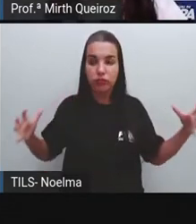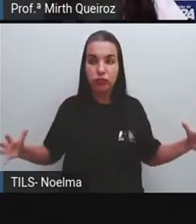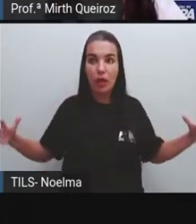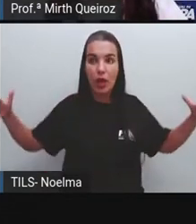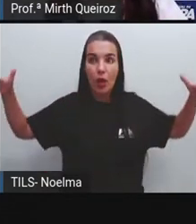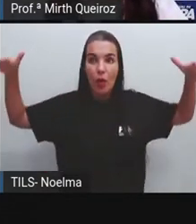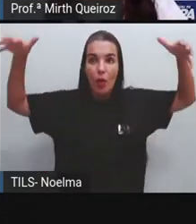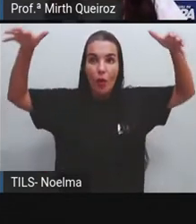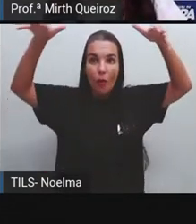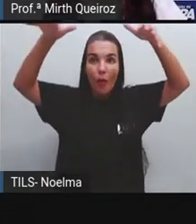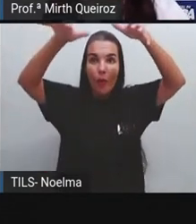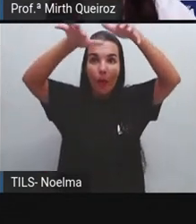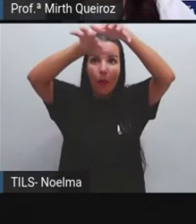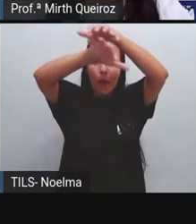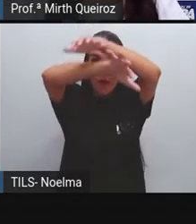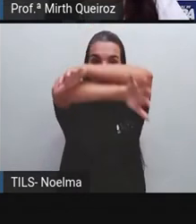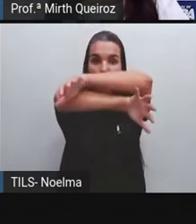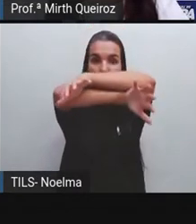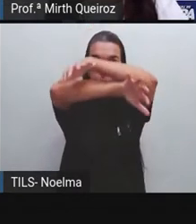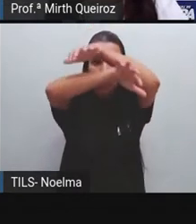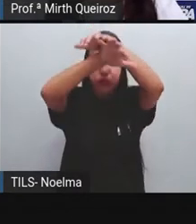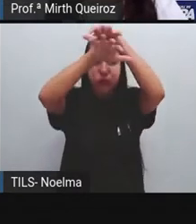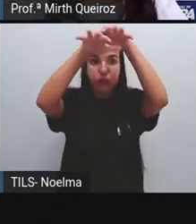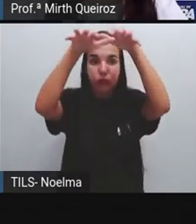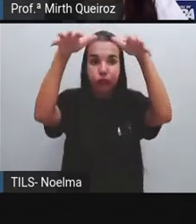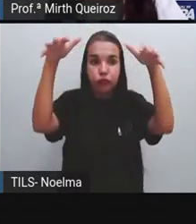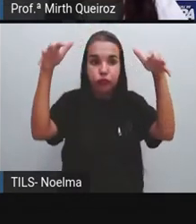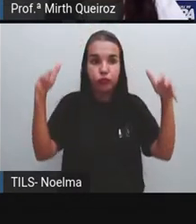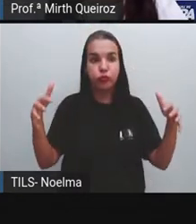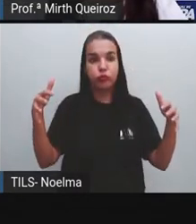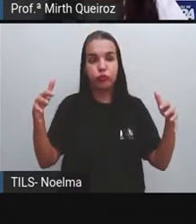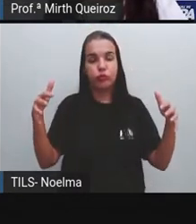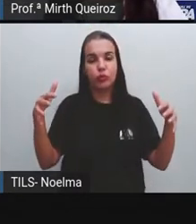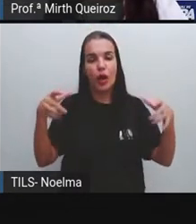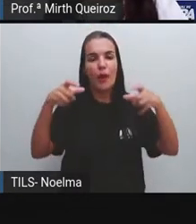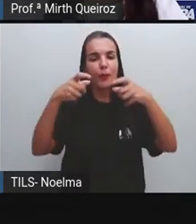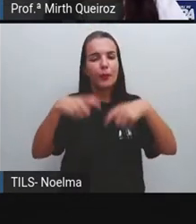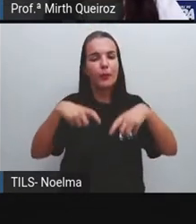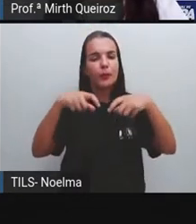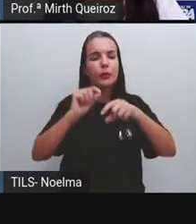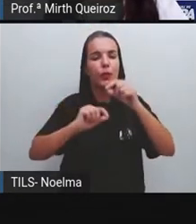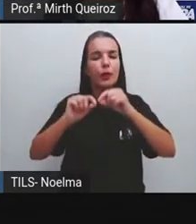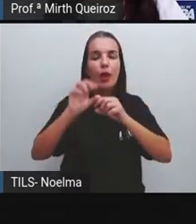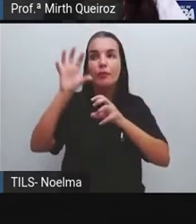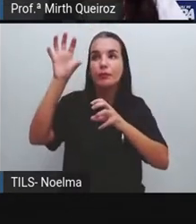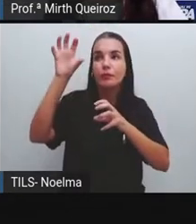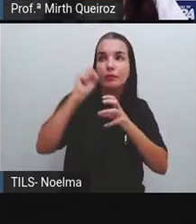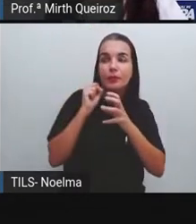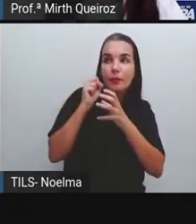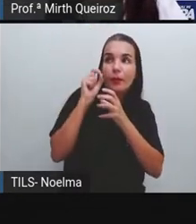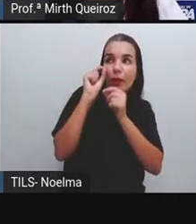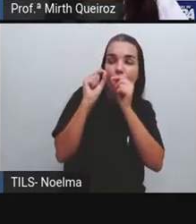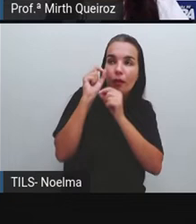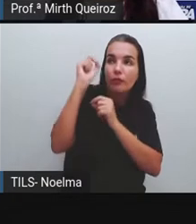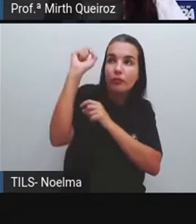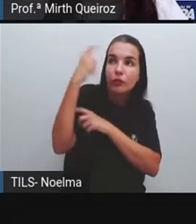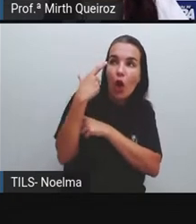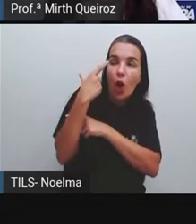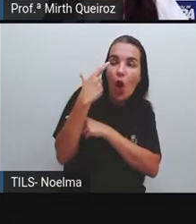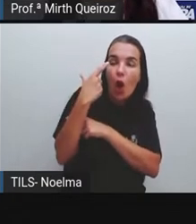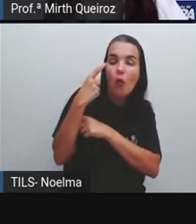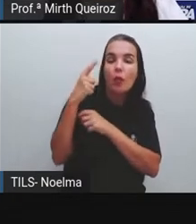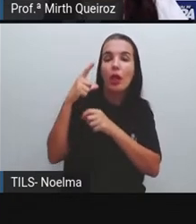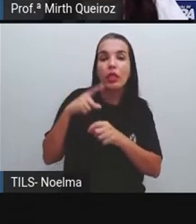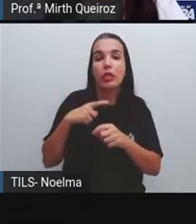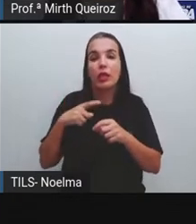como uma forma de proteção e, ao mesmo tempo, como uma estufa, né? Onde vai filtrar ali os raios solares ao entrar ali